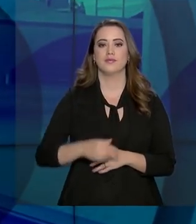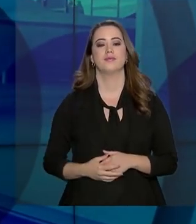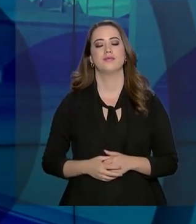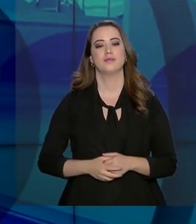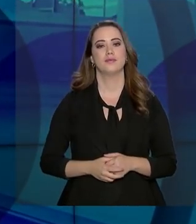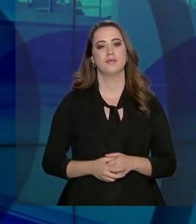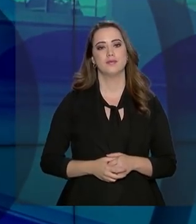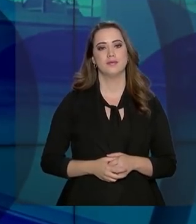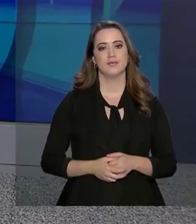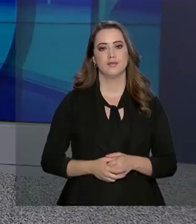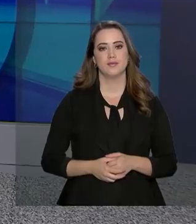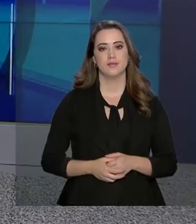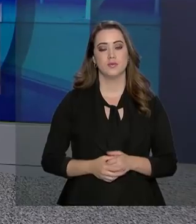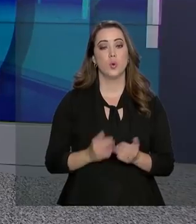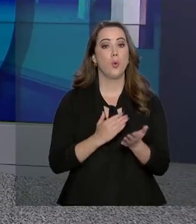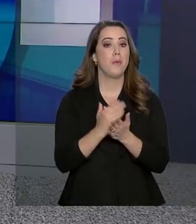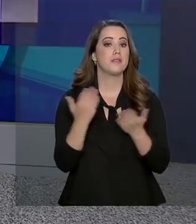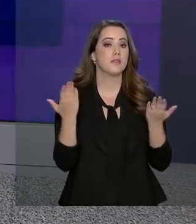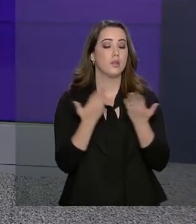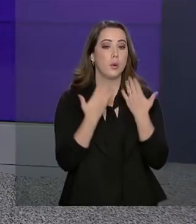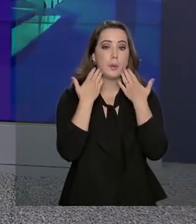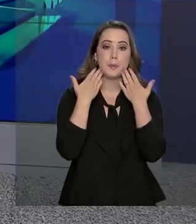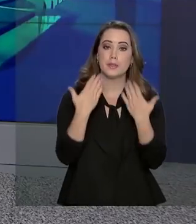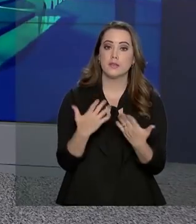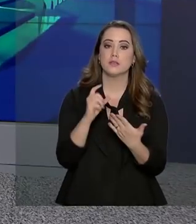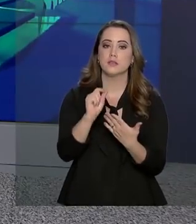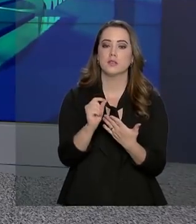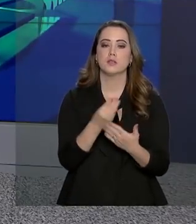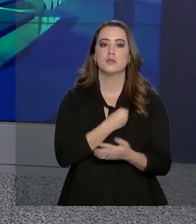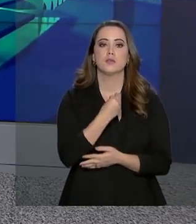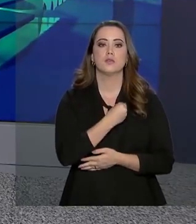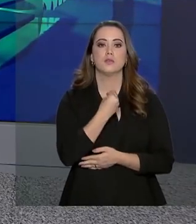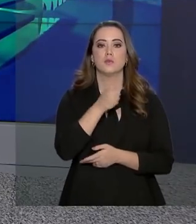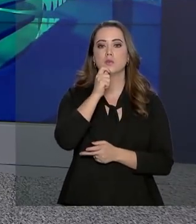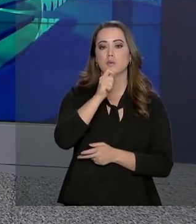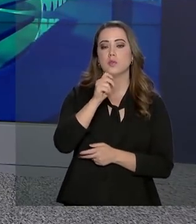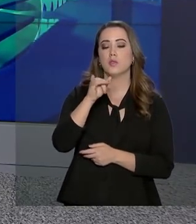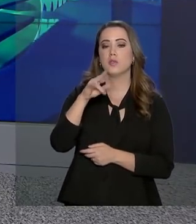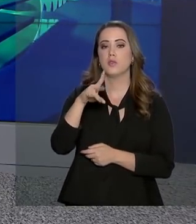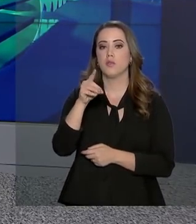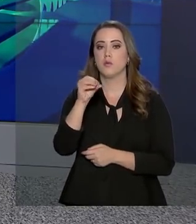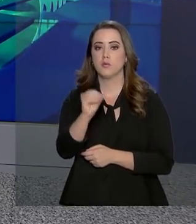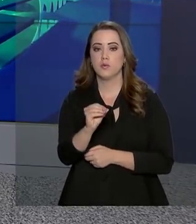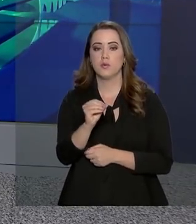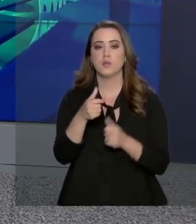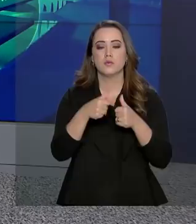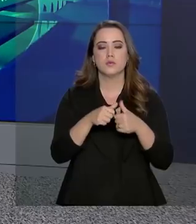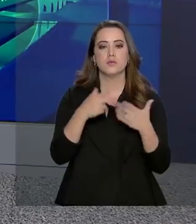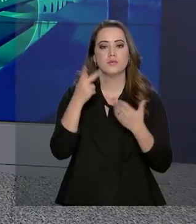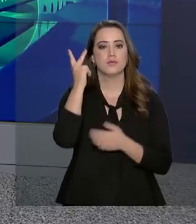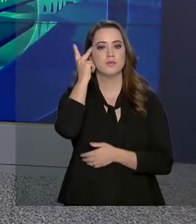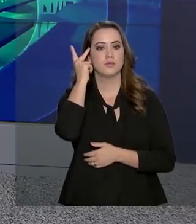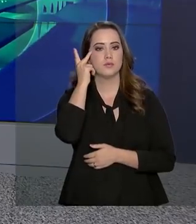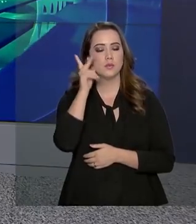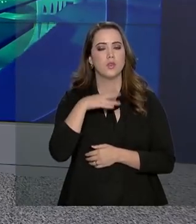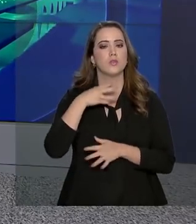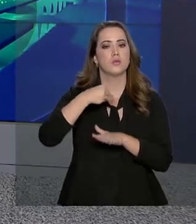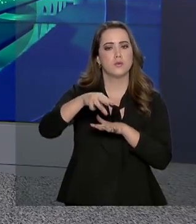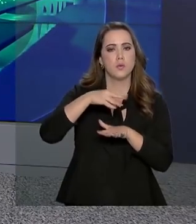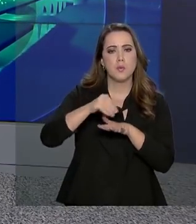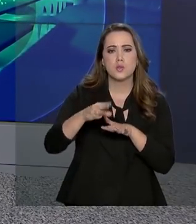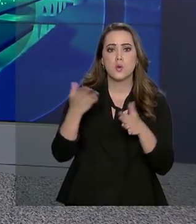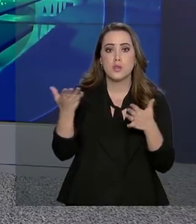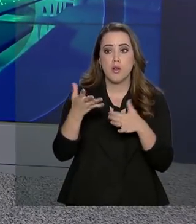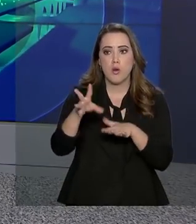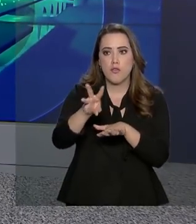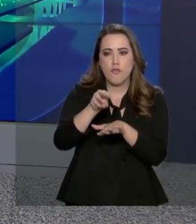2019. A gente começa a edição de hoje com a participação ao vivo do repórter Ricardo Ferraz, que está em São Paulo e